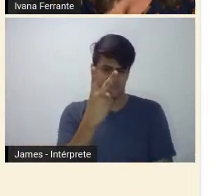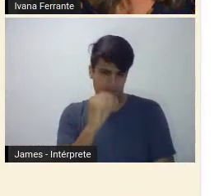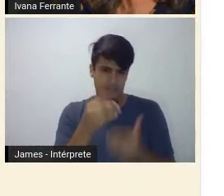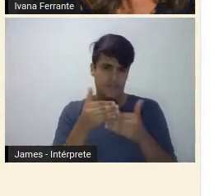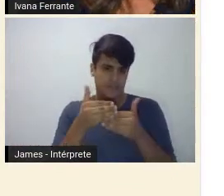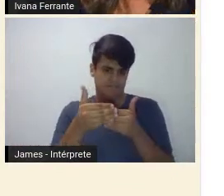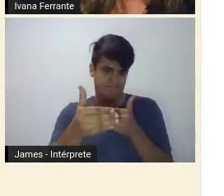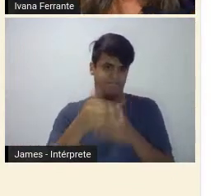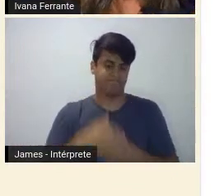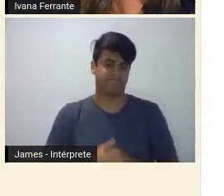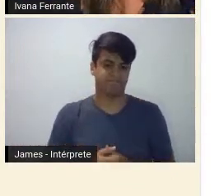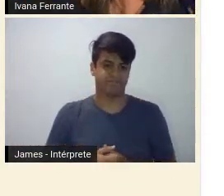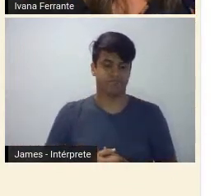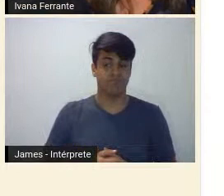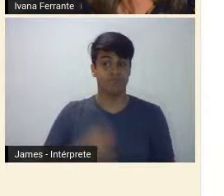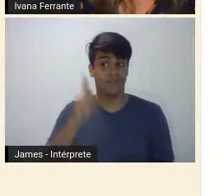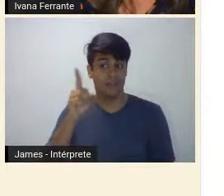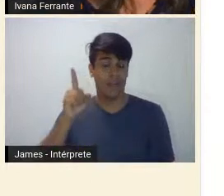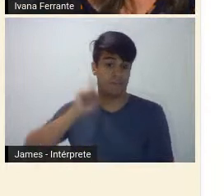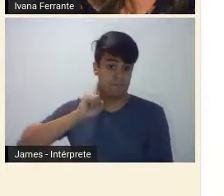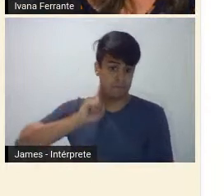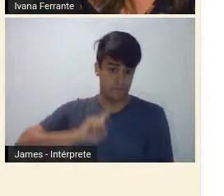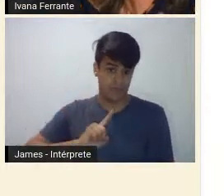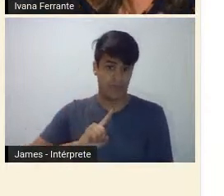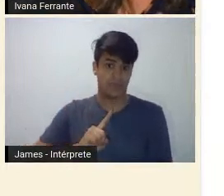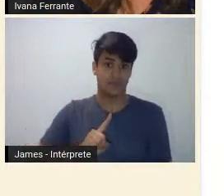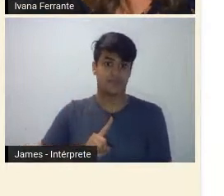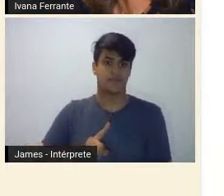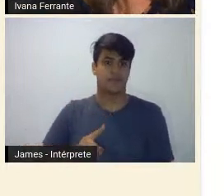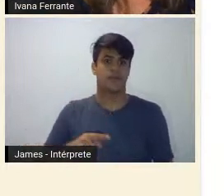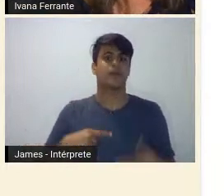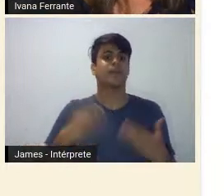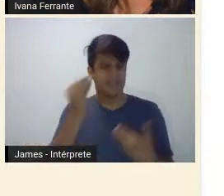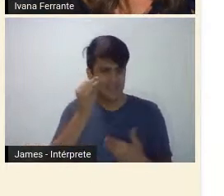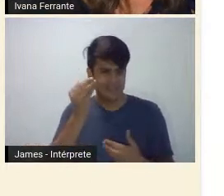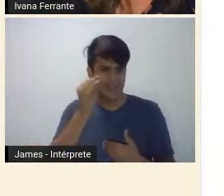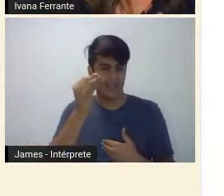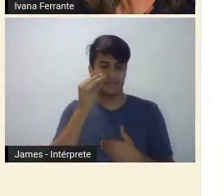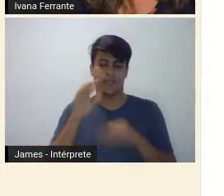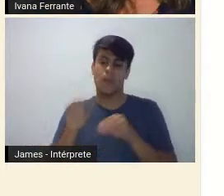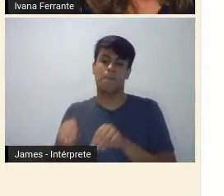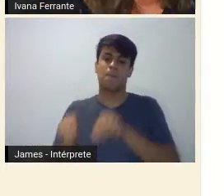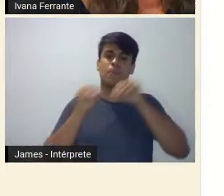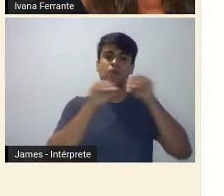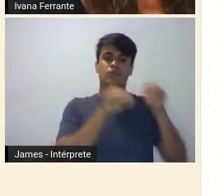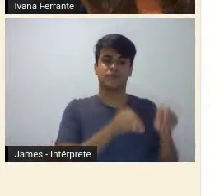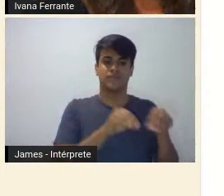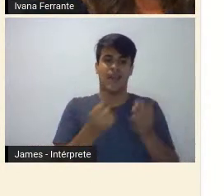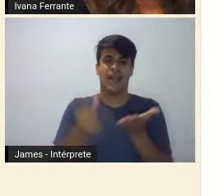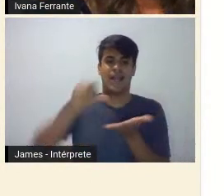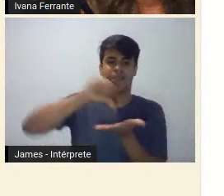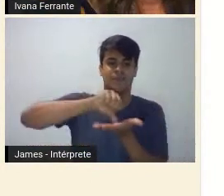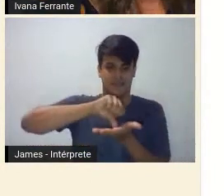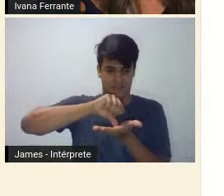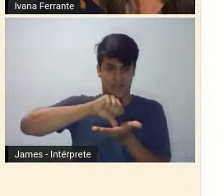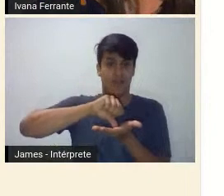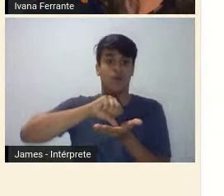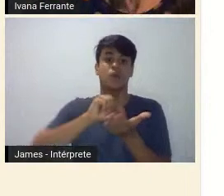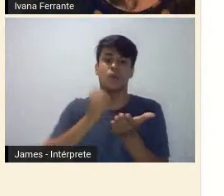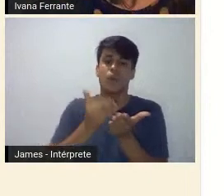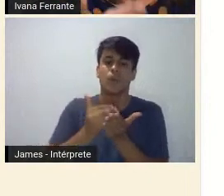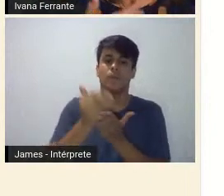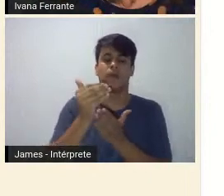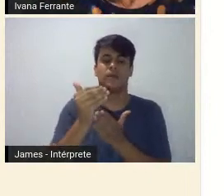Minas Gerais resolve, não sem polêmicas, trocar capital do Estado, construindo uma cidade moderna